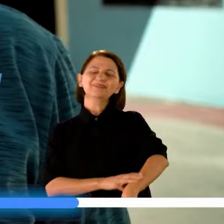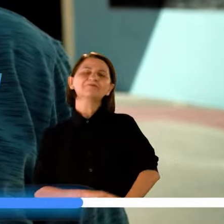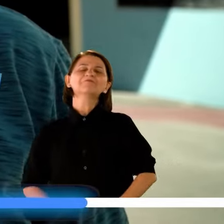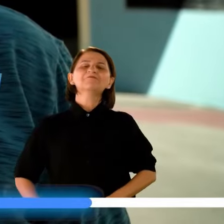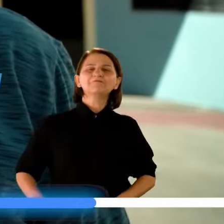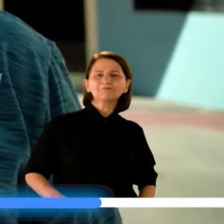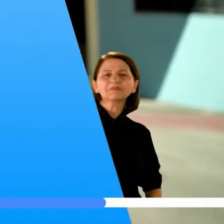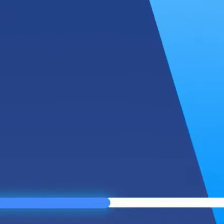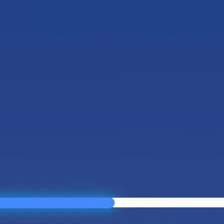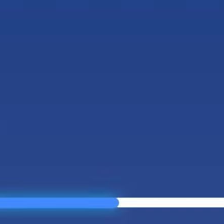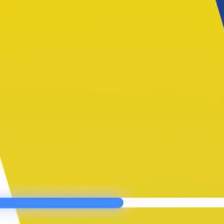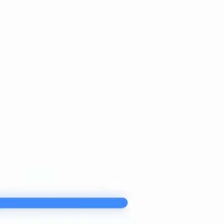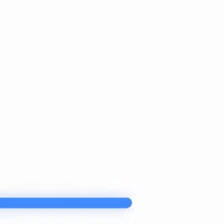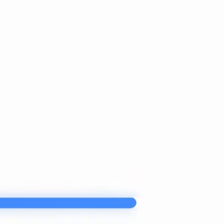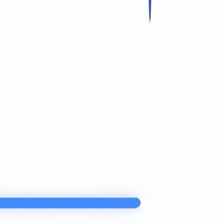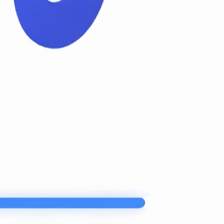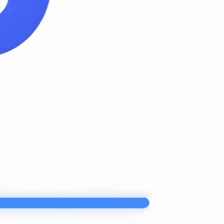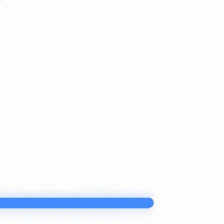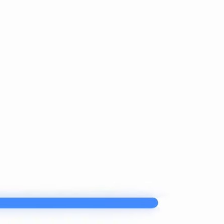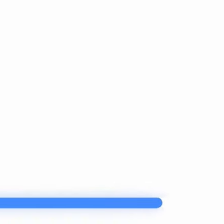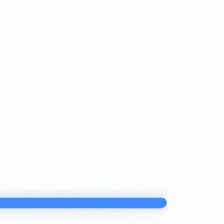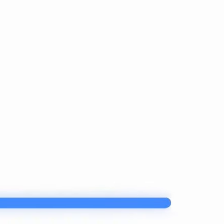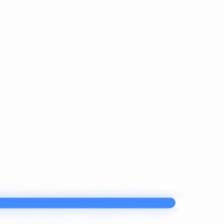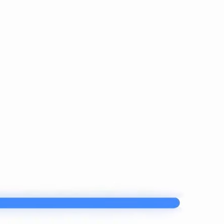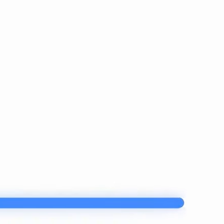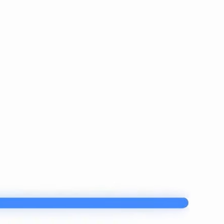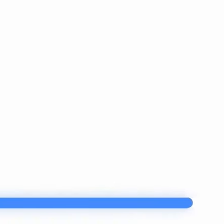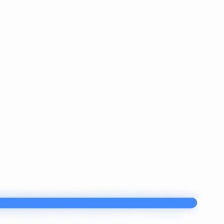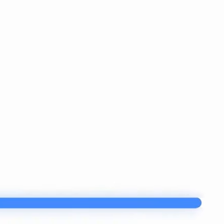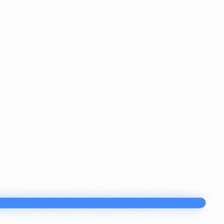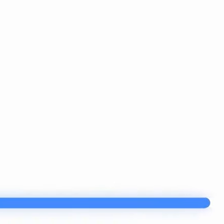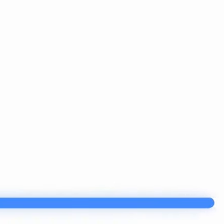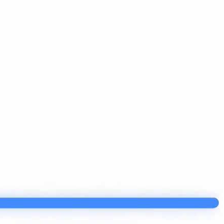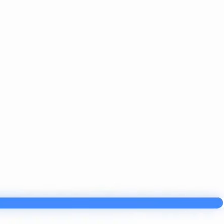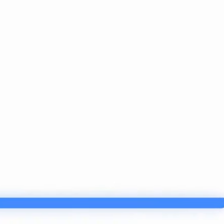Barcone 4, 5, 6, Barcone Senador